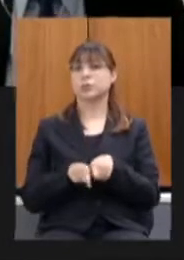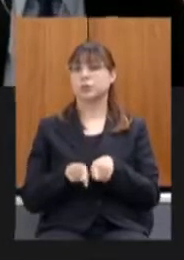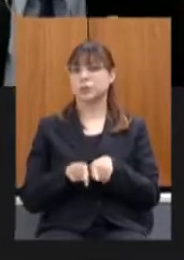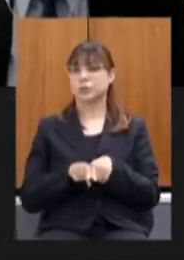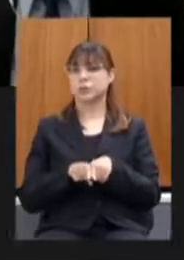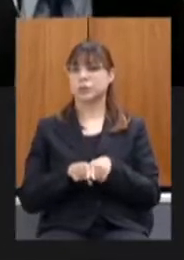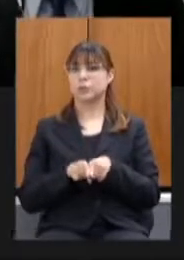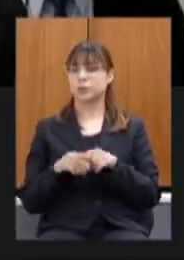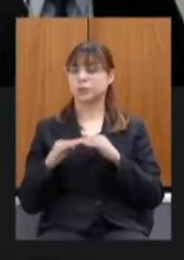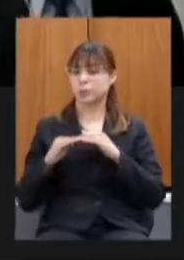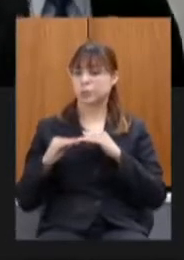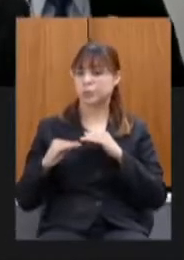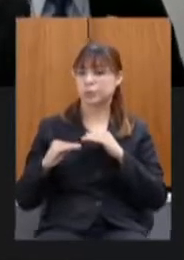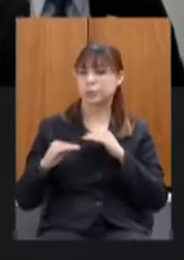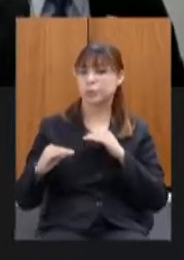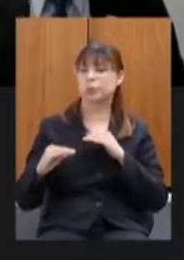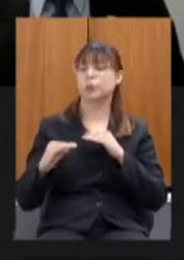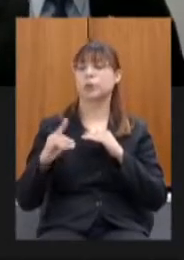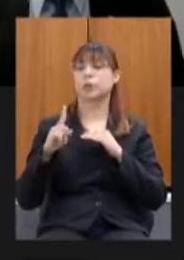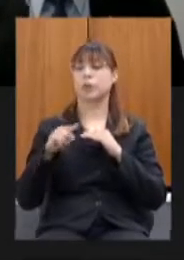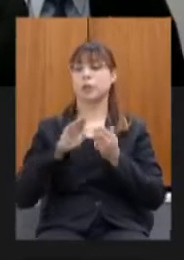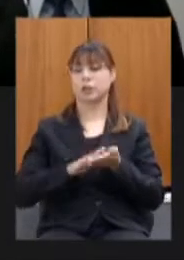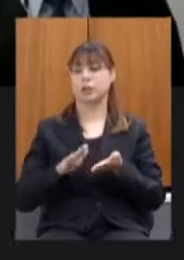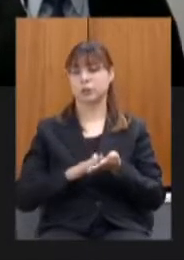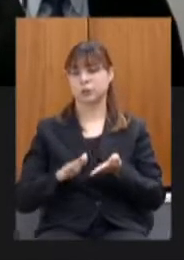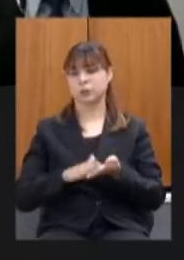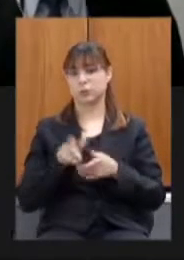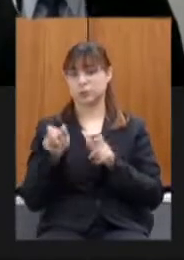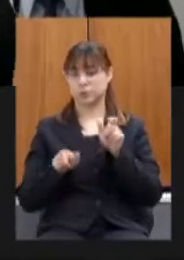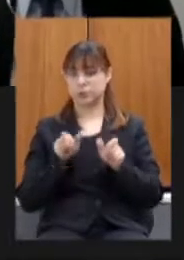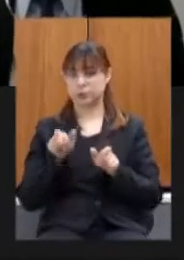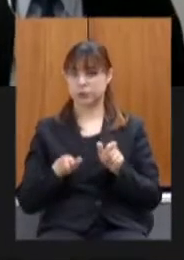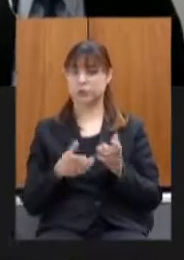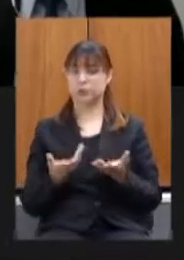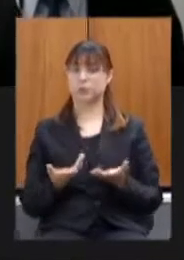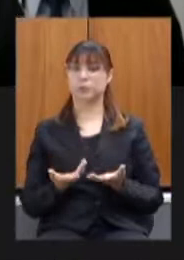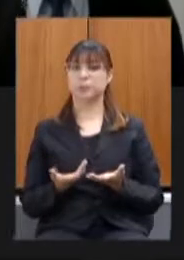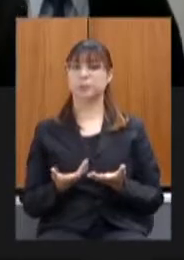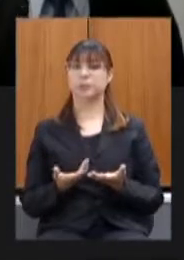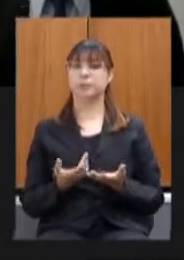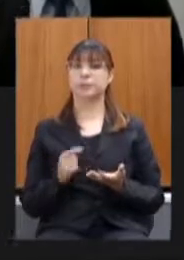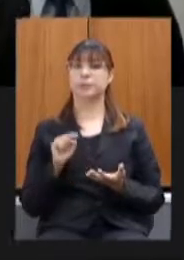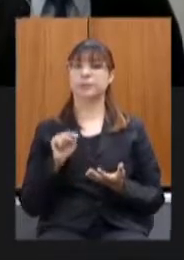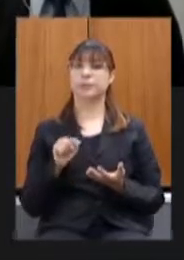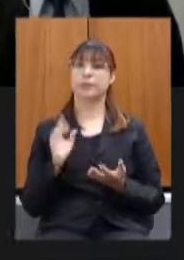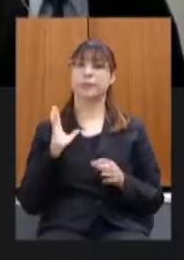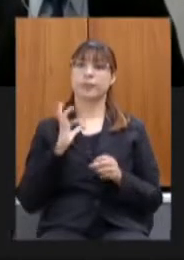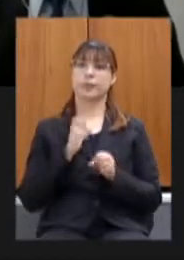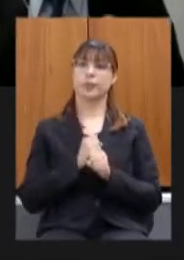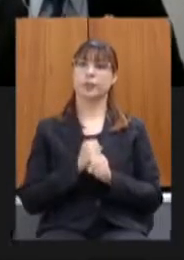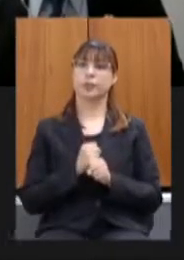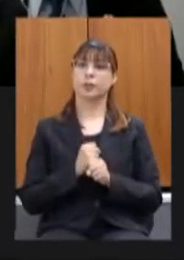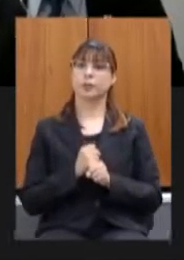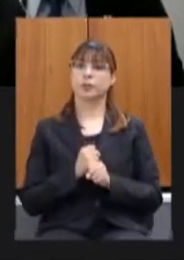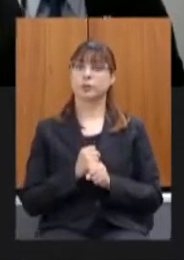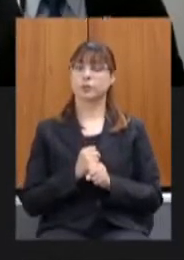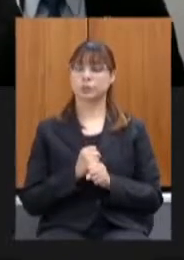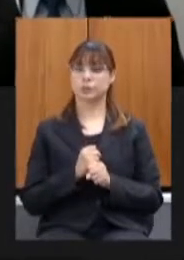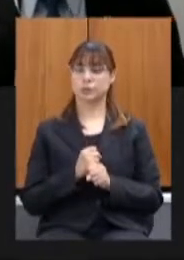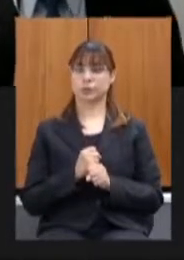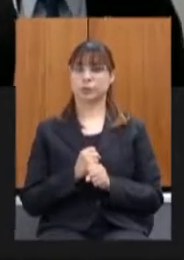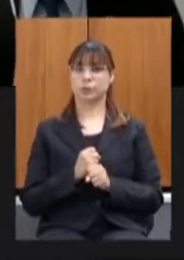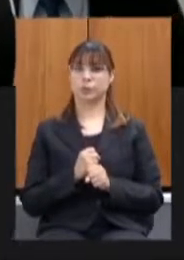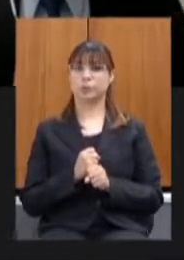da despesa de pessoal isso tudo se restringe esse número se restringe ao poder